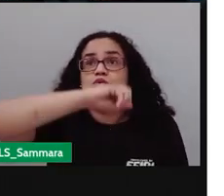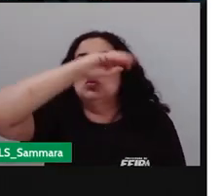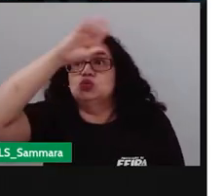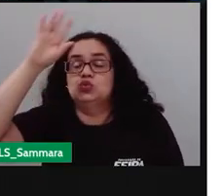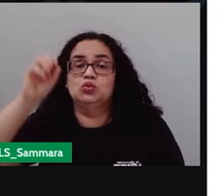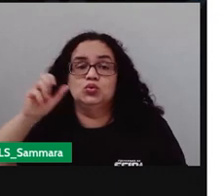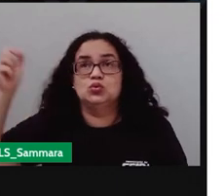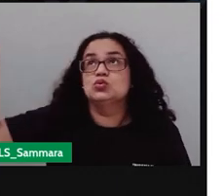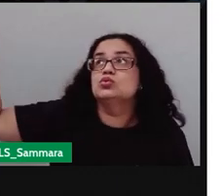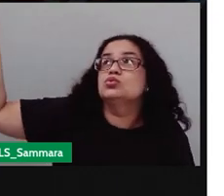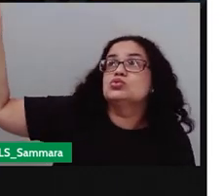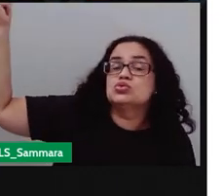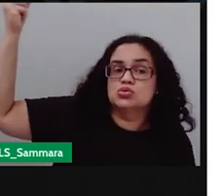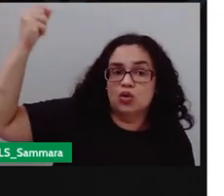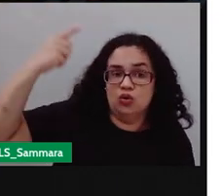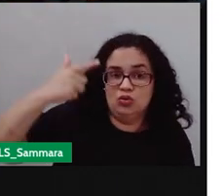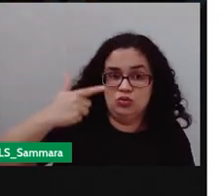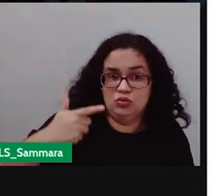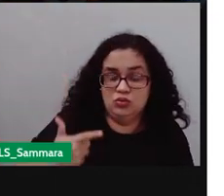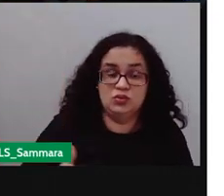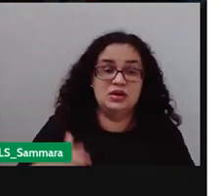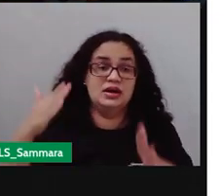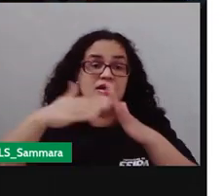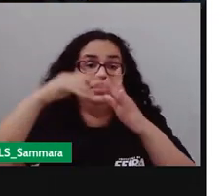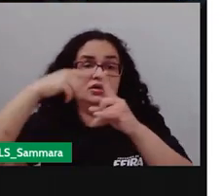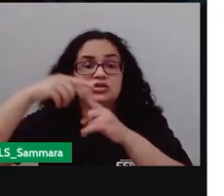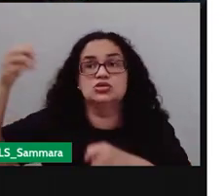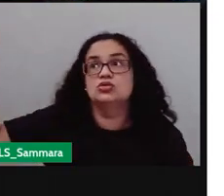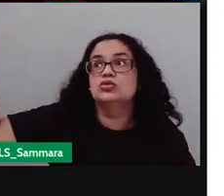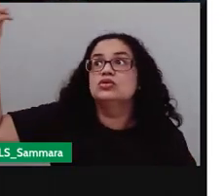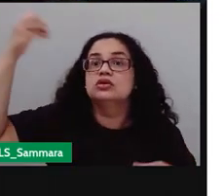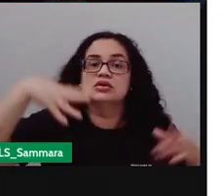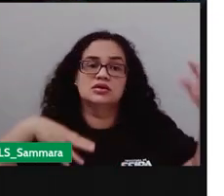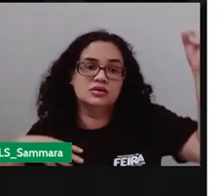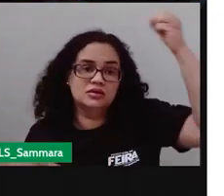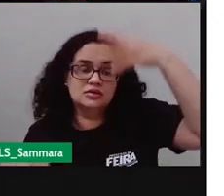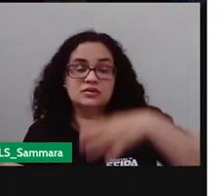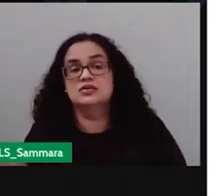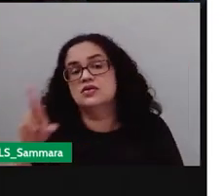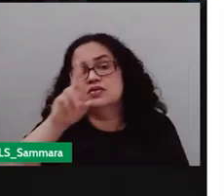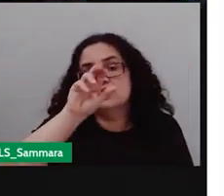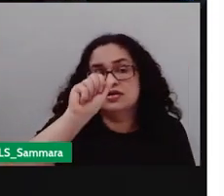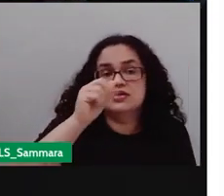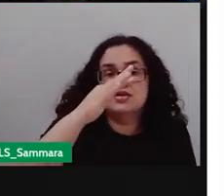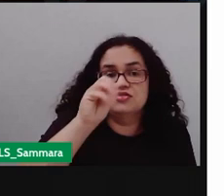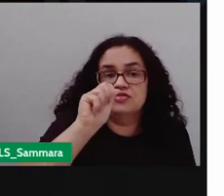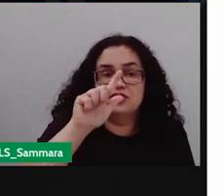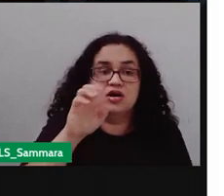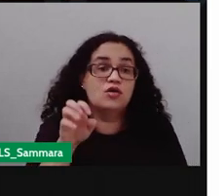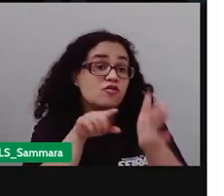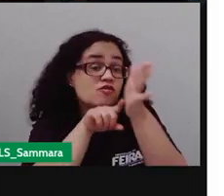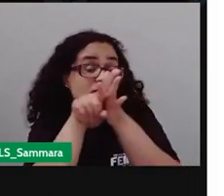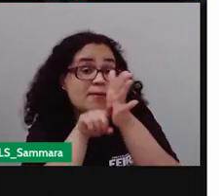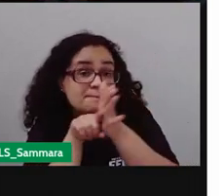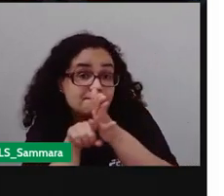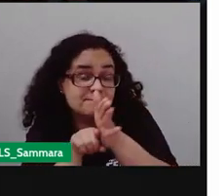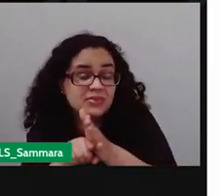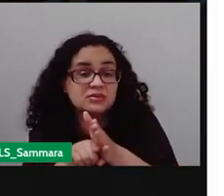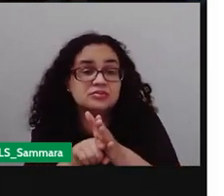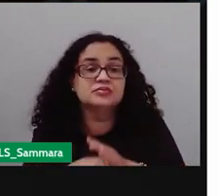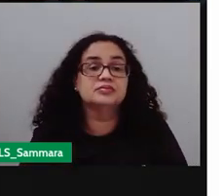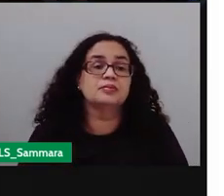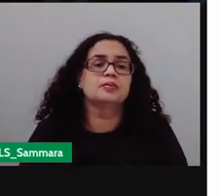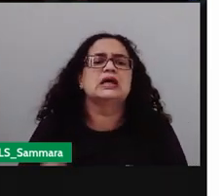que quando o sol batesse, a igreja brilhasse. Então, Rafael Velami, ele vai fazer o quê? Ele vai pesquisar, ele vai atrás de